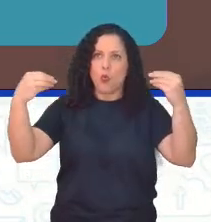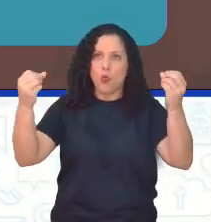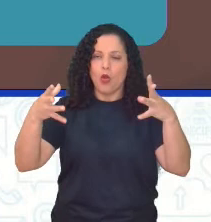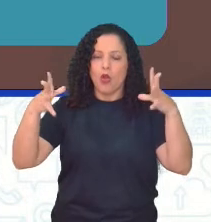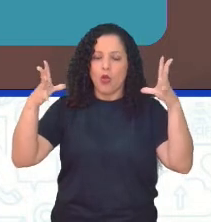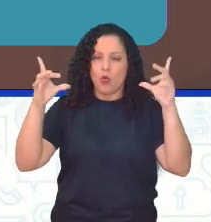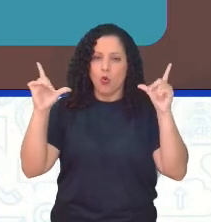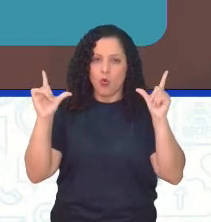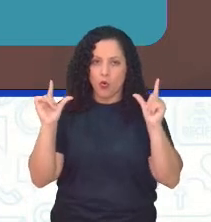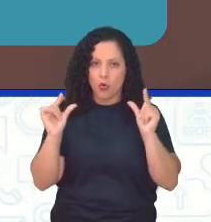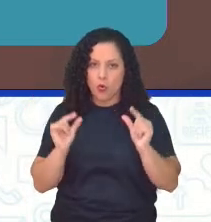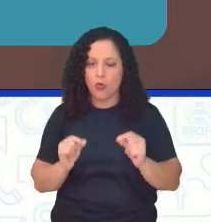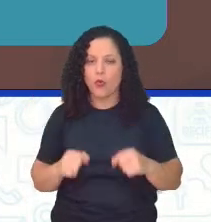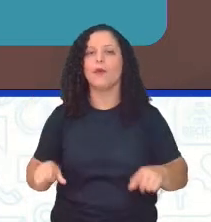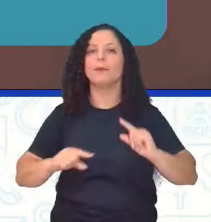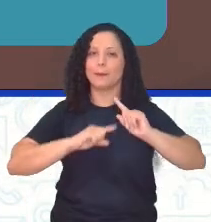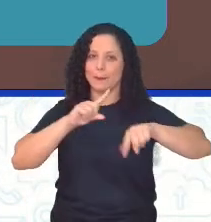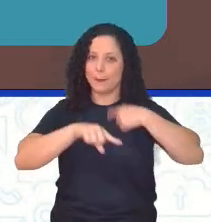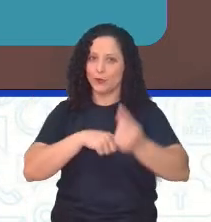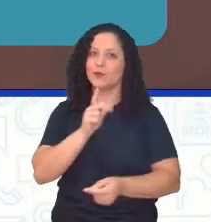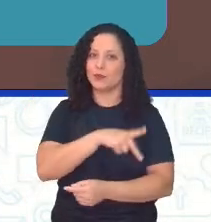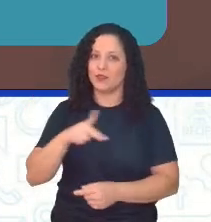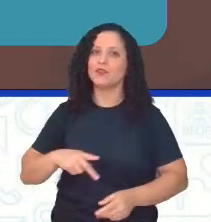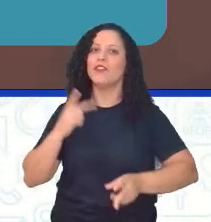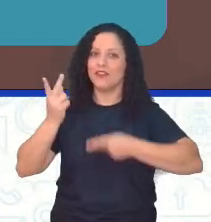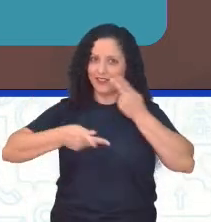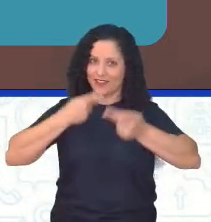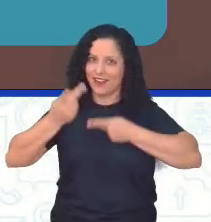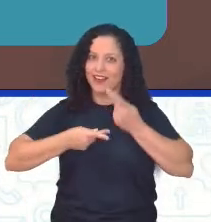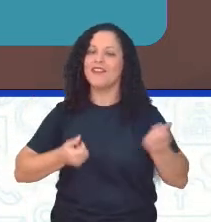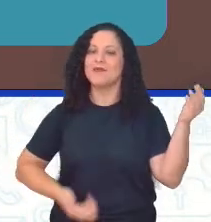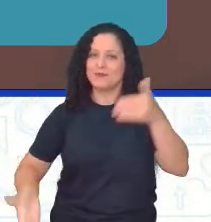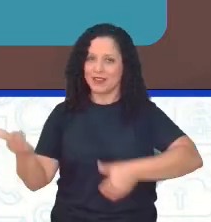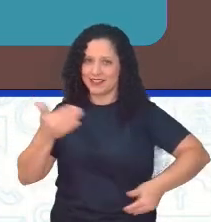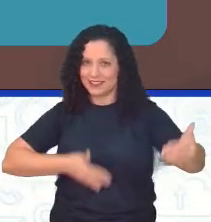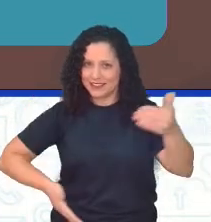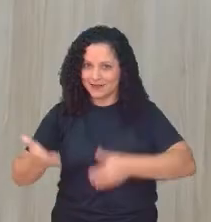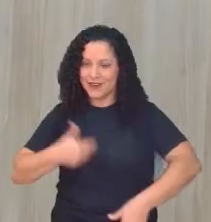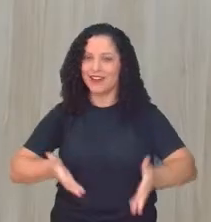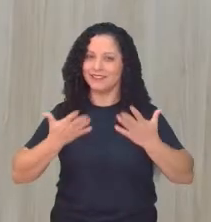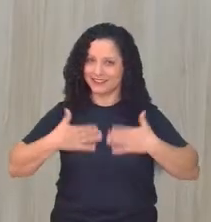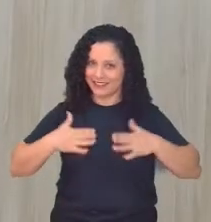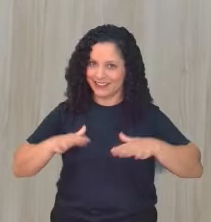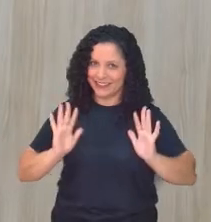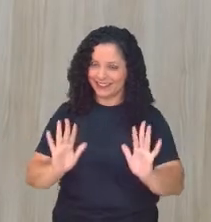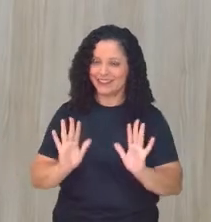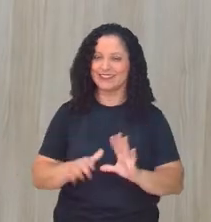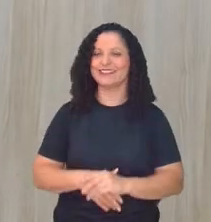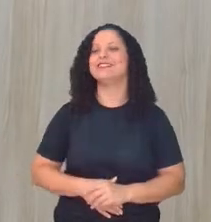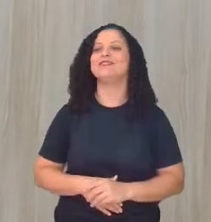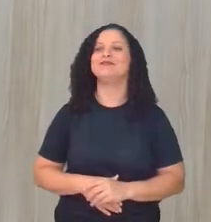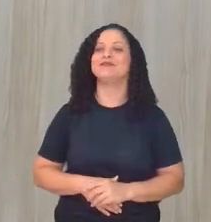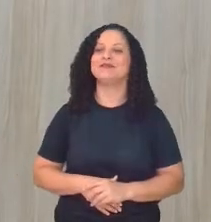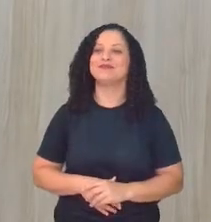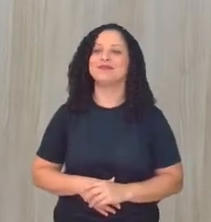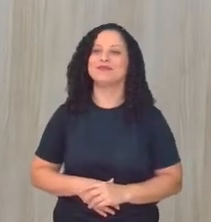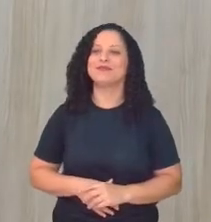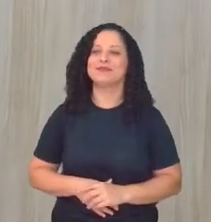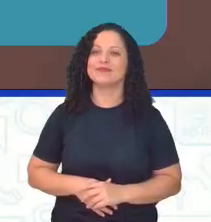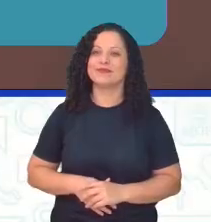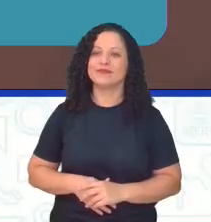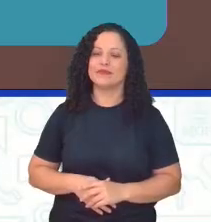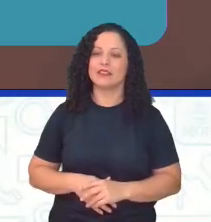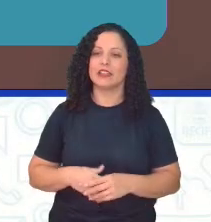vai chegar. Eu sei se vocês estão assistindo falta dele. Daqui a pouco ele vai participar aqui com a gente. Fiquem tranquilos e tranquilas, tá? Ó, queda